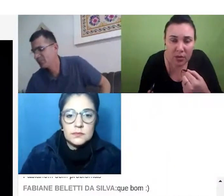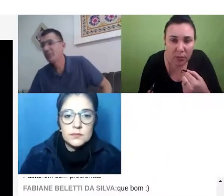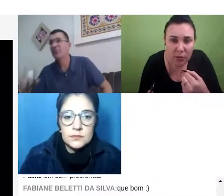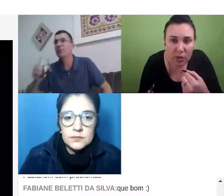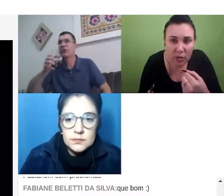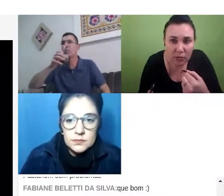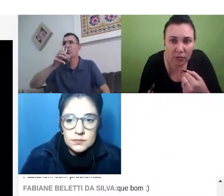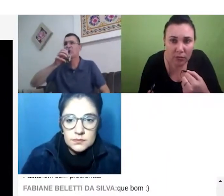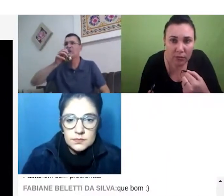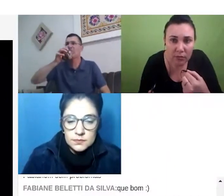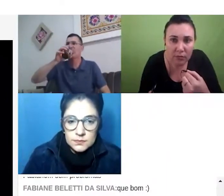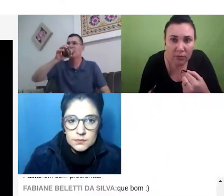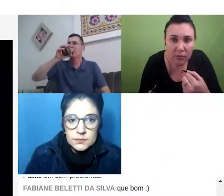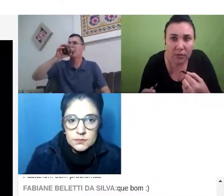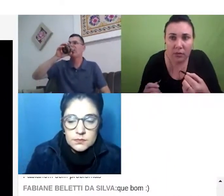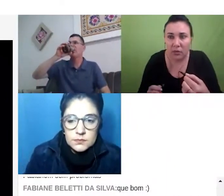só um minutinho.